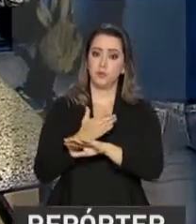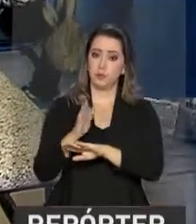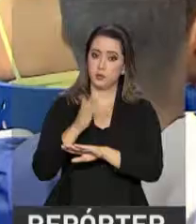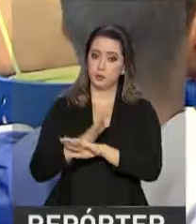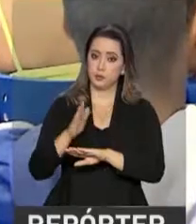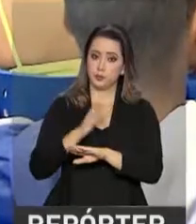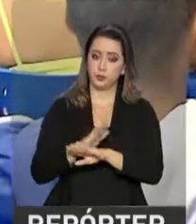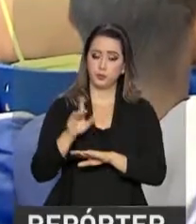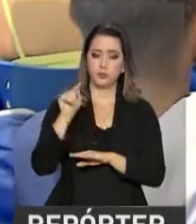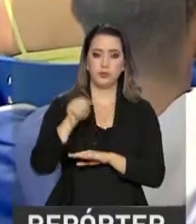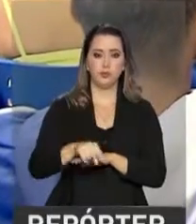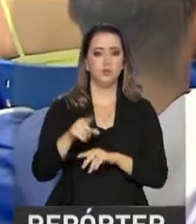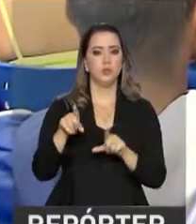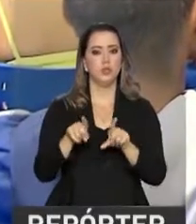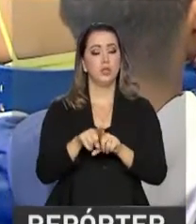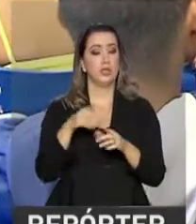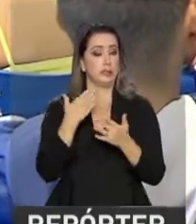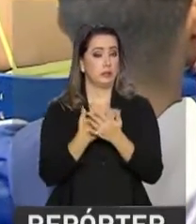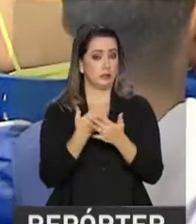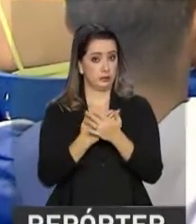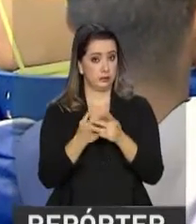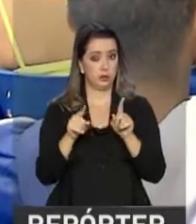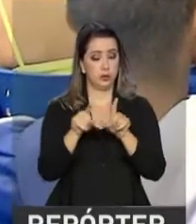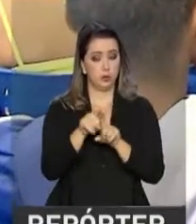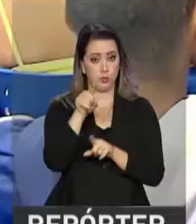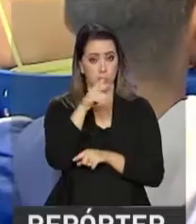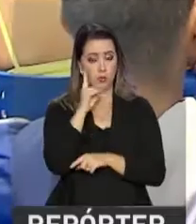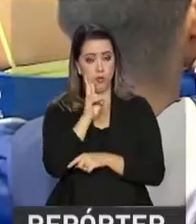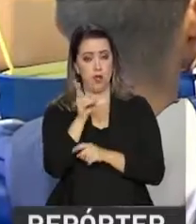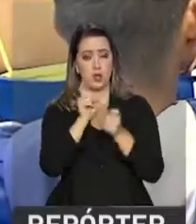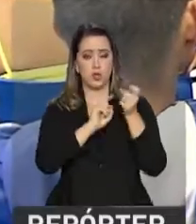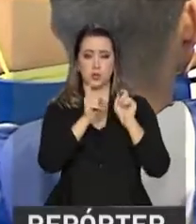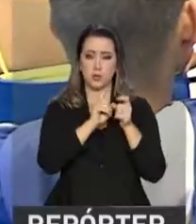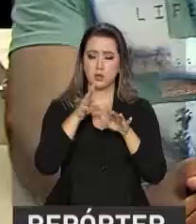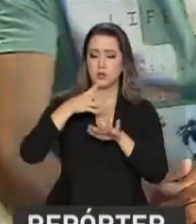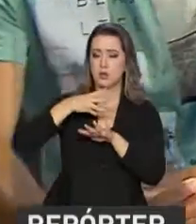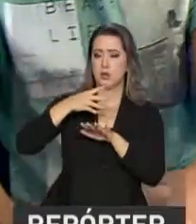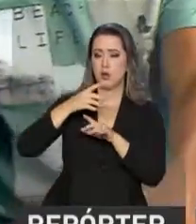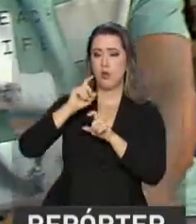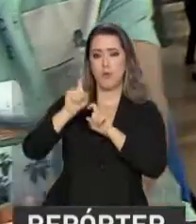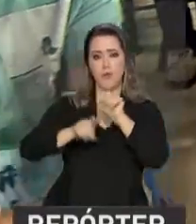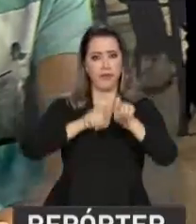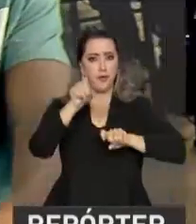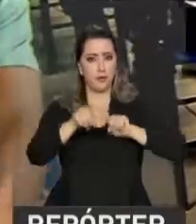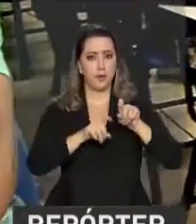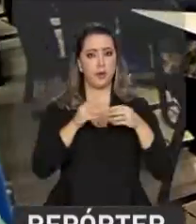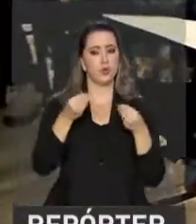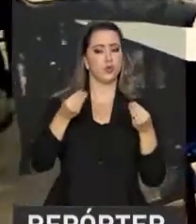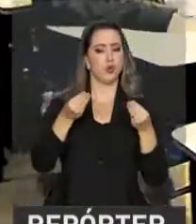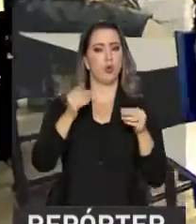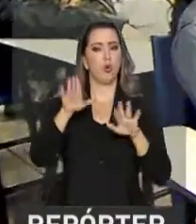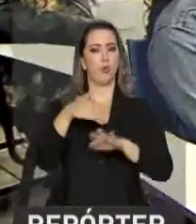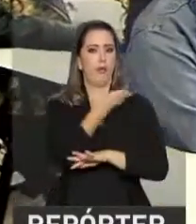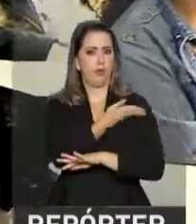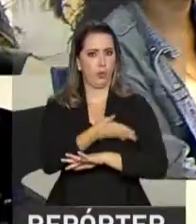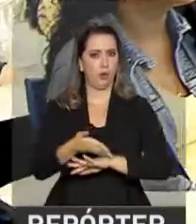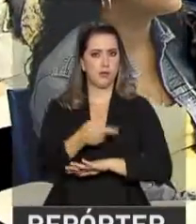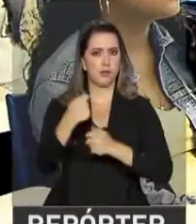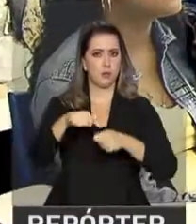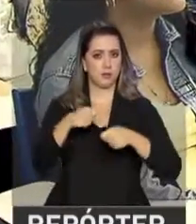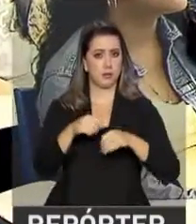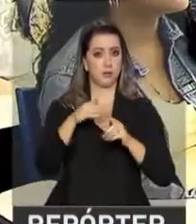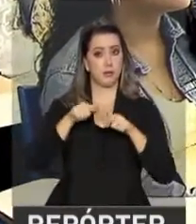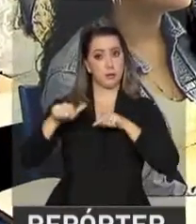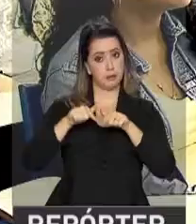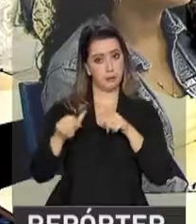capacitação. Aqui, a estudante tem orientações sobre administração, informática e até sobre o comportamento adequado na hora de trabalhar.